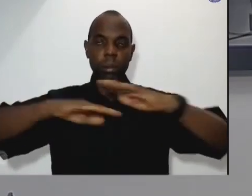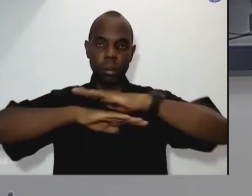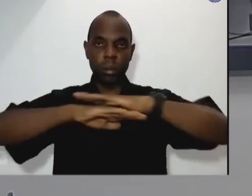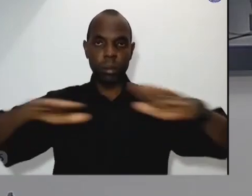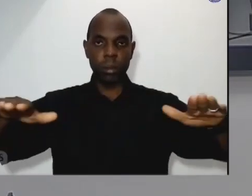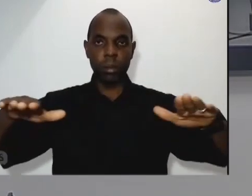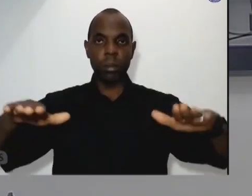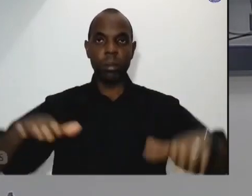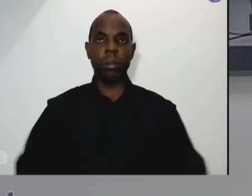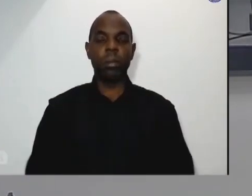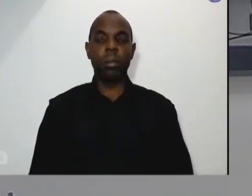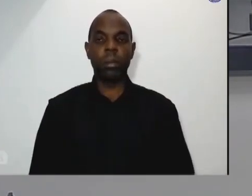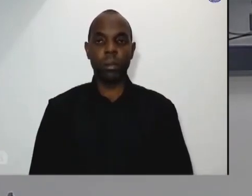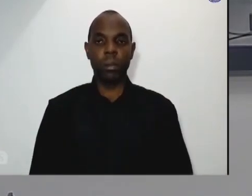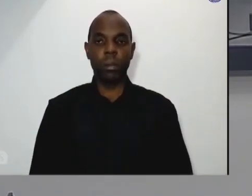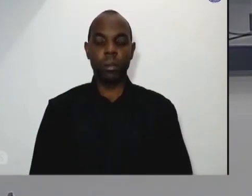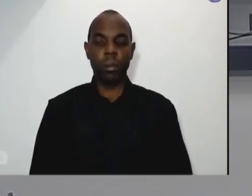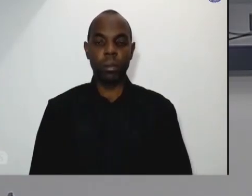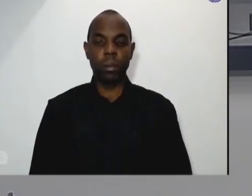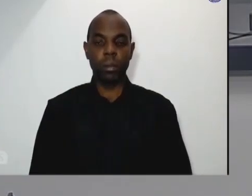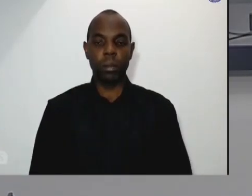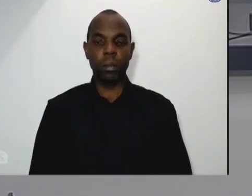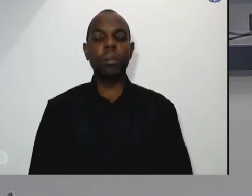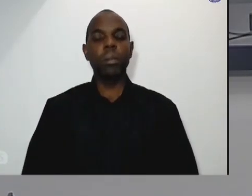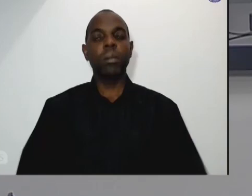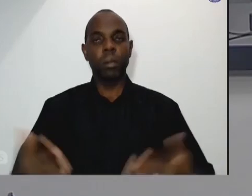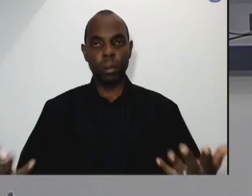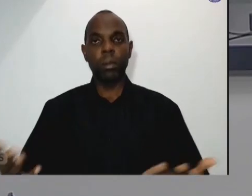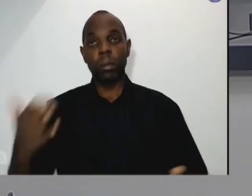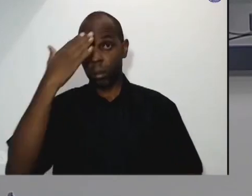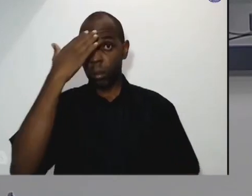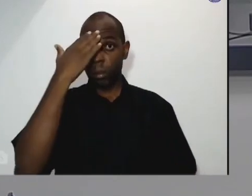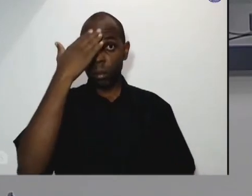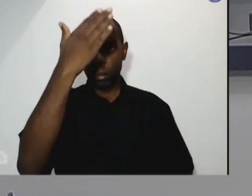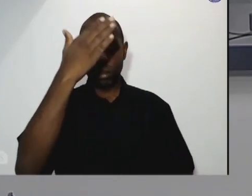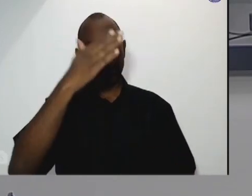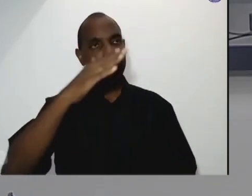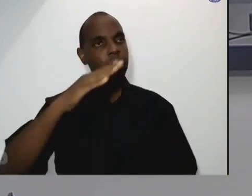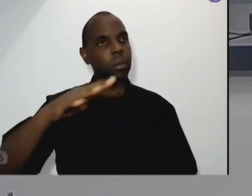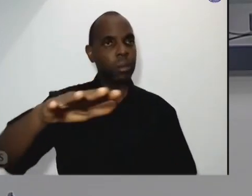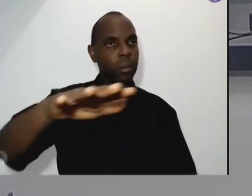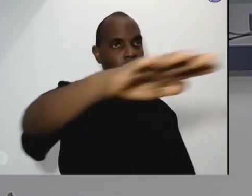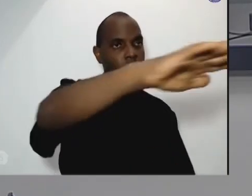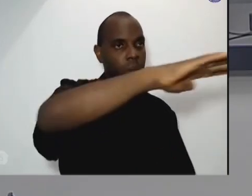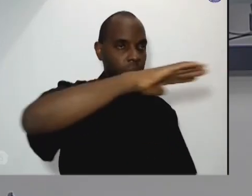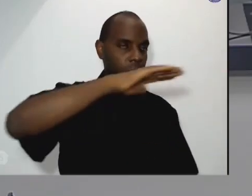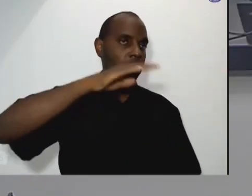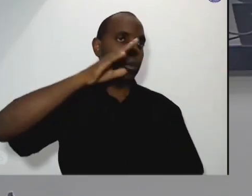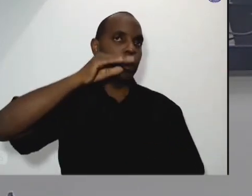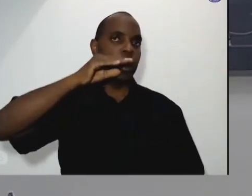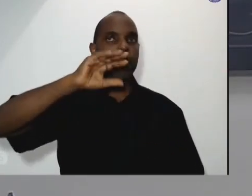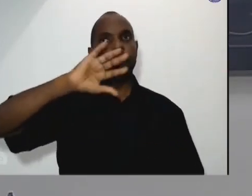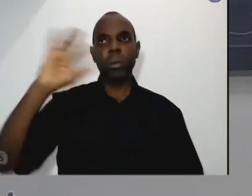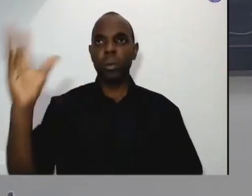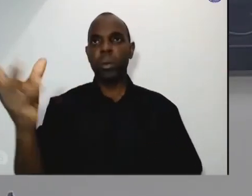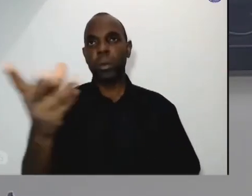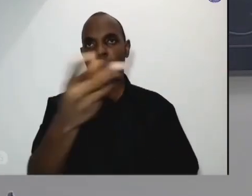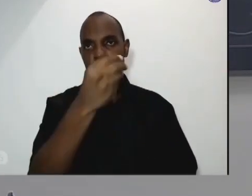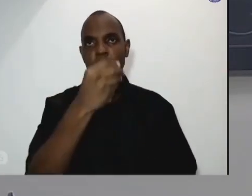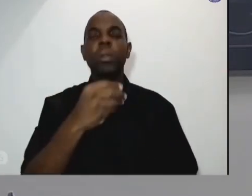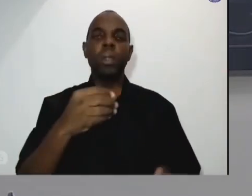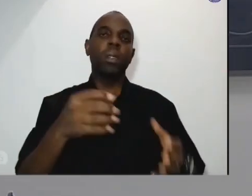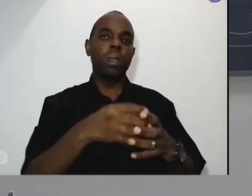audência pública quero também agradecer todos os funcionários dessa casa na pessoa da Silmara Ferrari